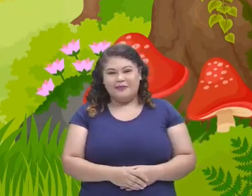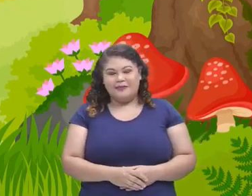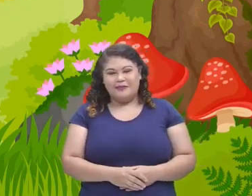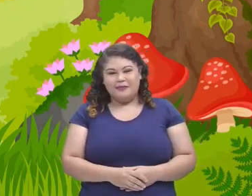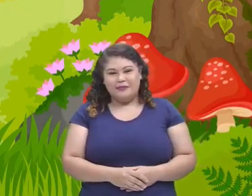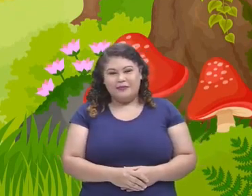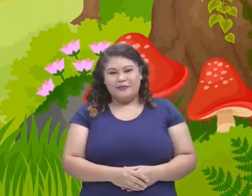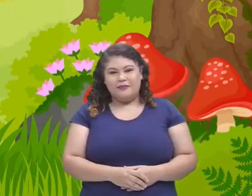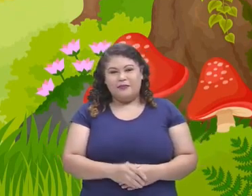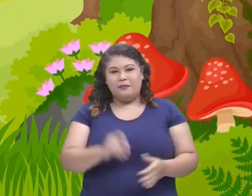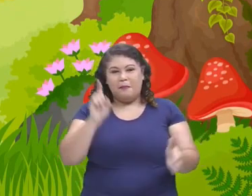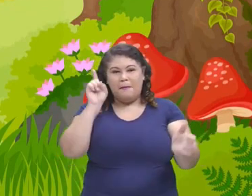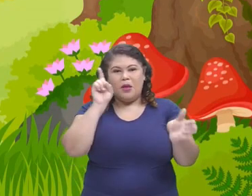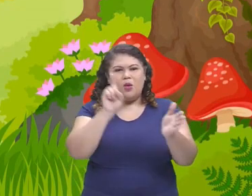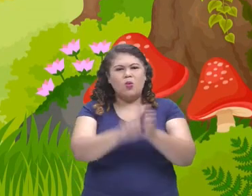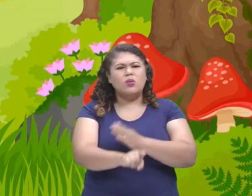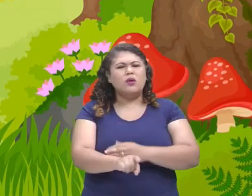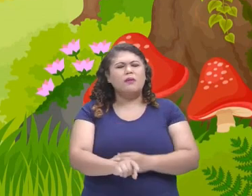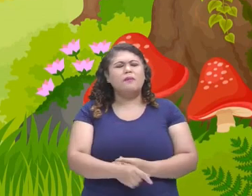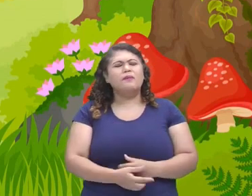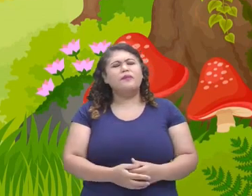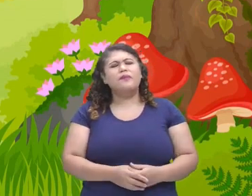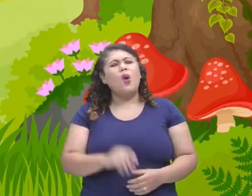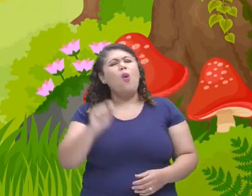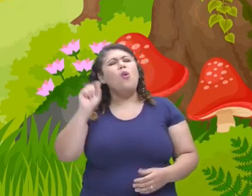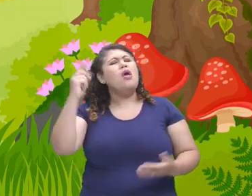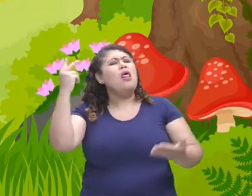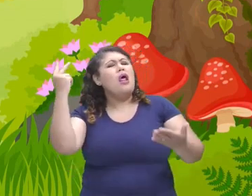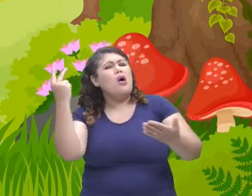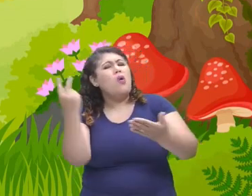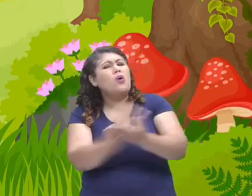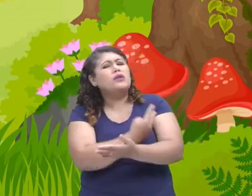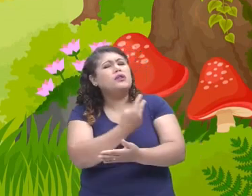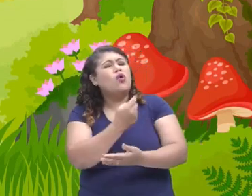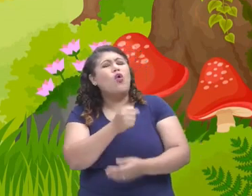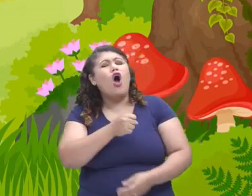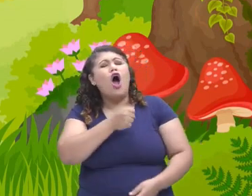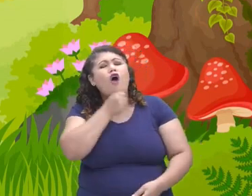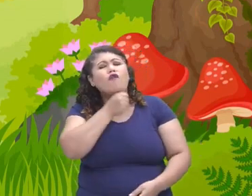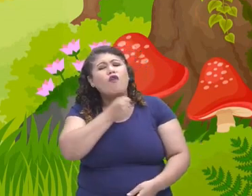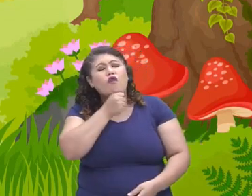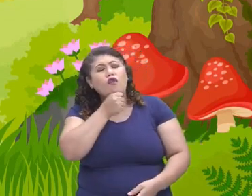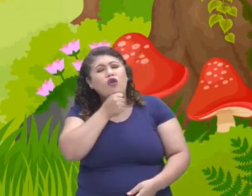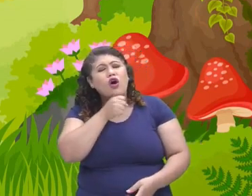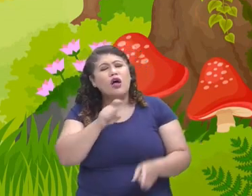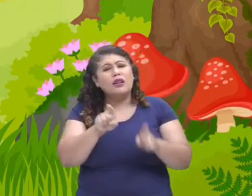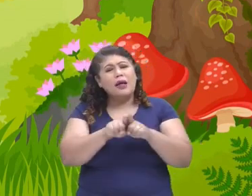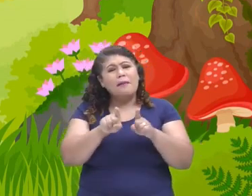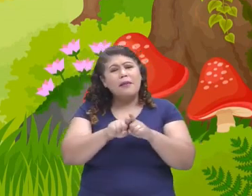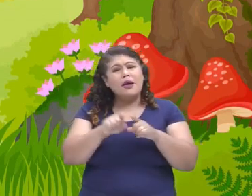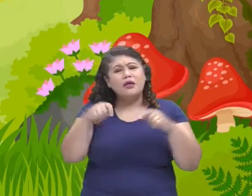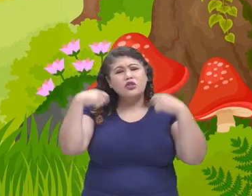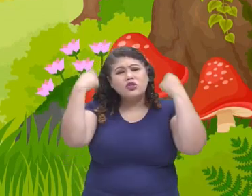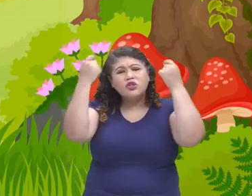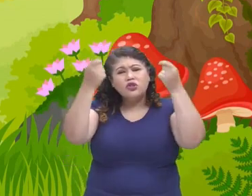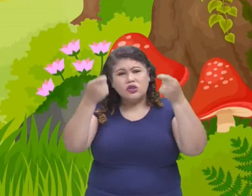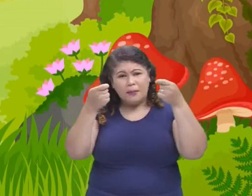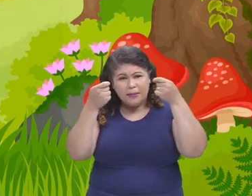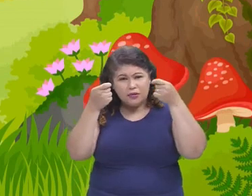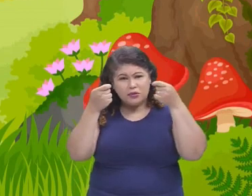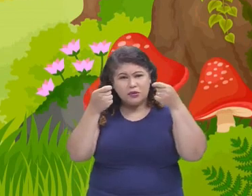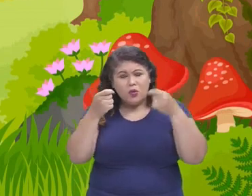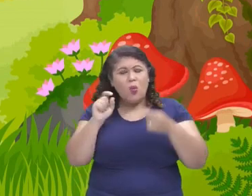pergunta. O que aconteceu quando a vovozinha ou a Chapeuzinho? A Chapeuzinho